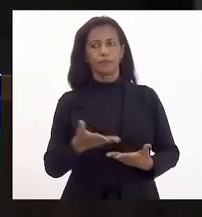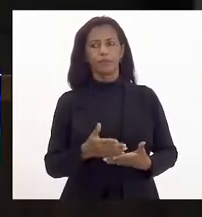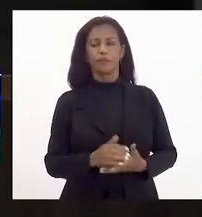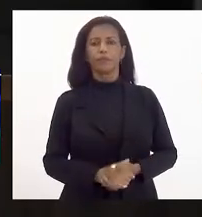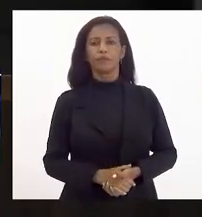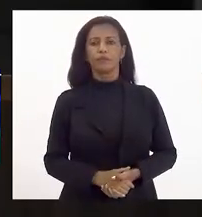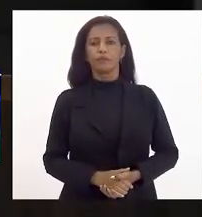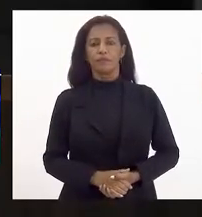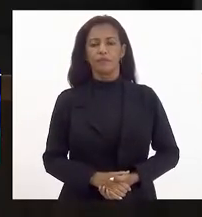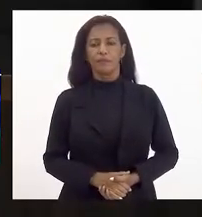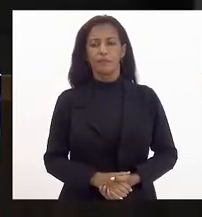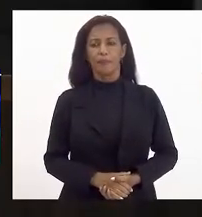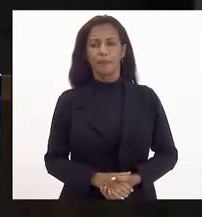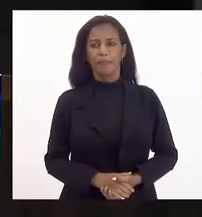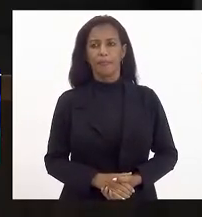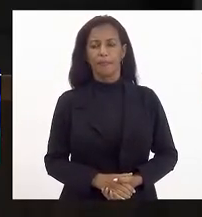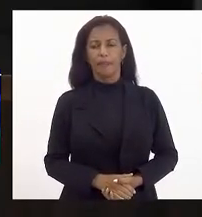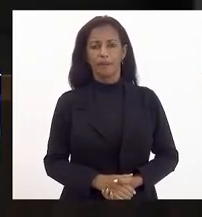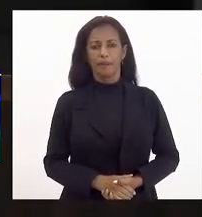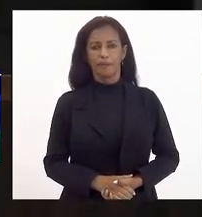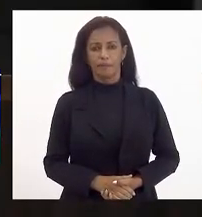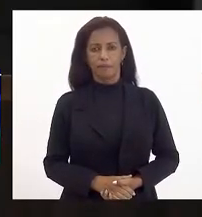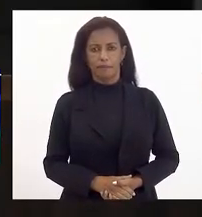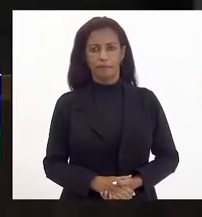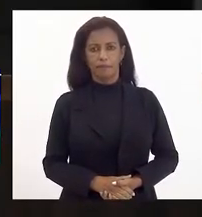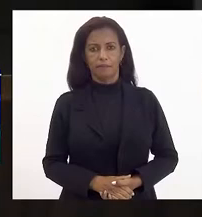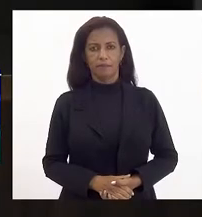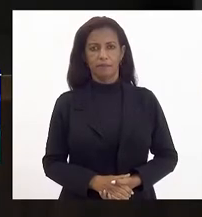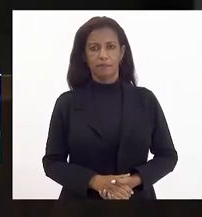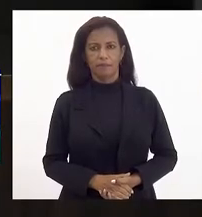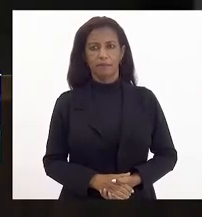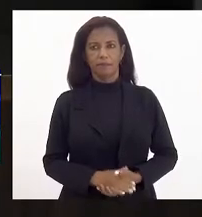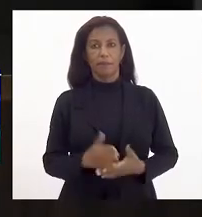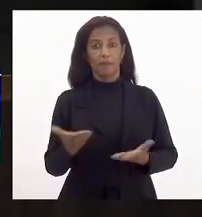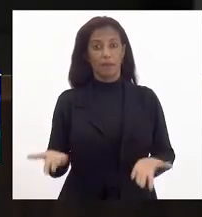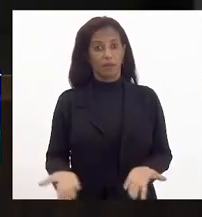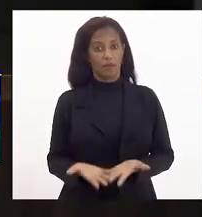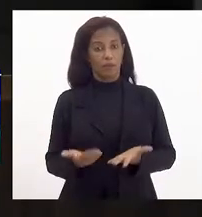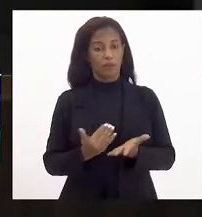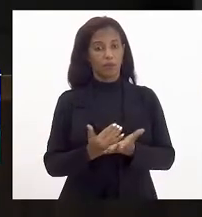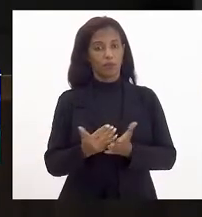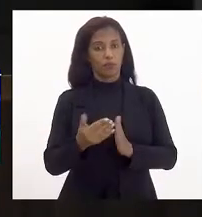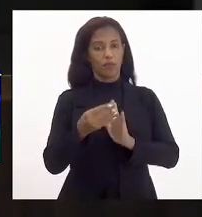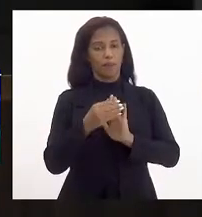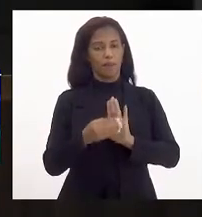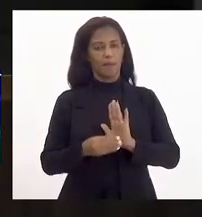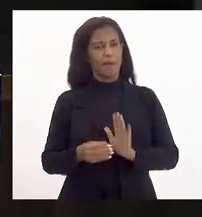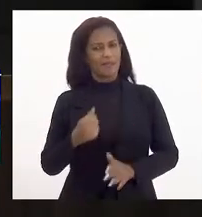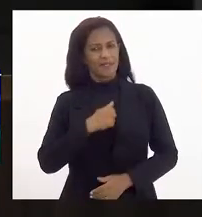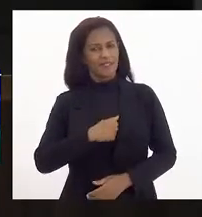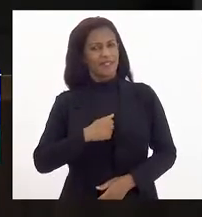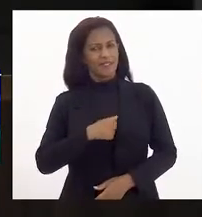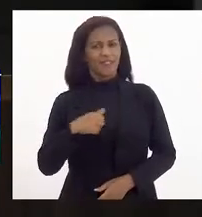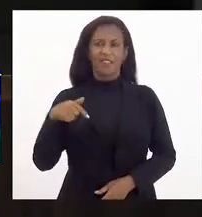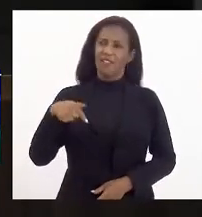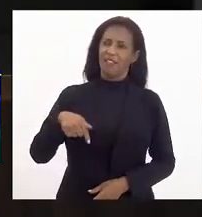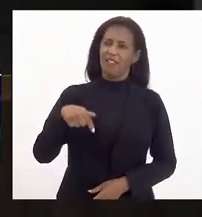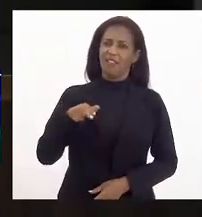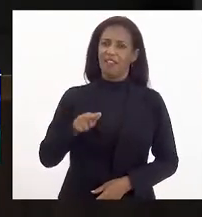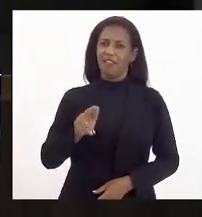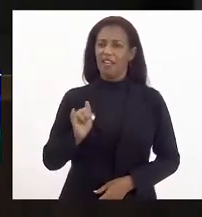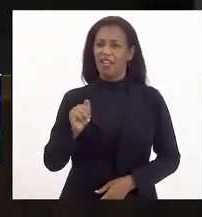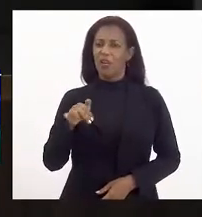anunciar umas questões aqui. Então, vamos à pauta. Saudade do Alexandre Kinoa Ploque, que abandonou nós.